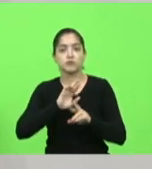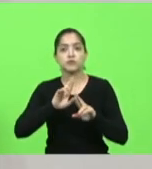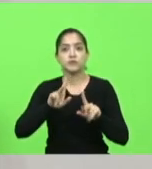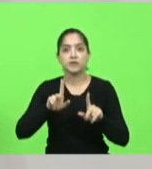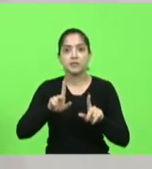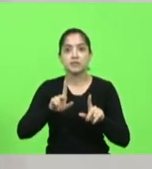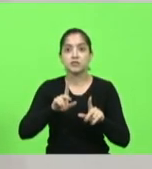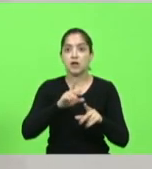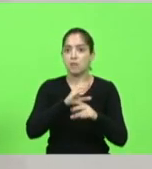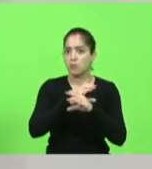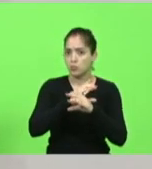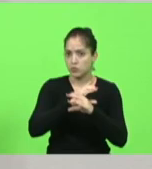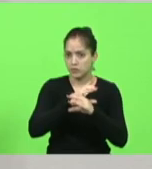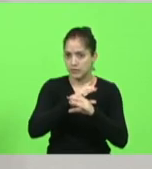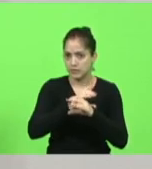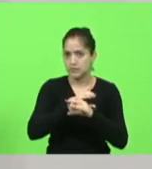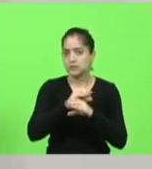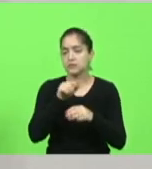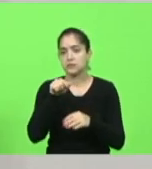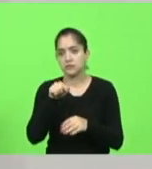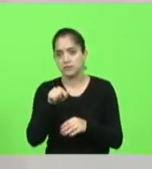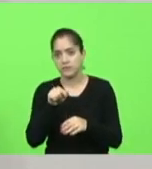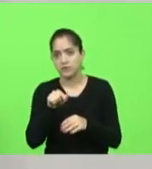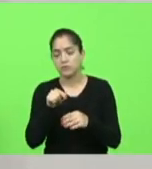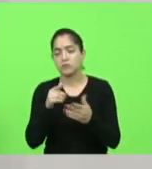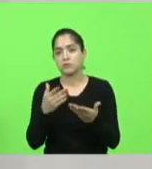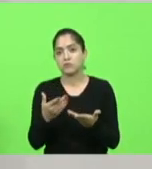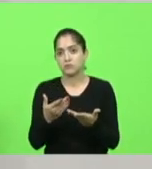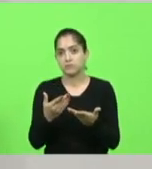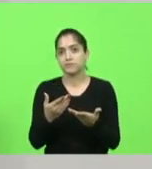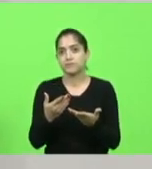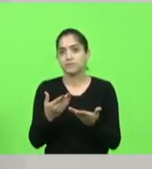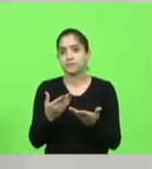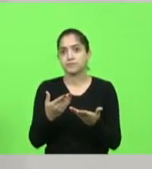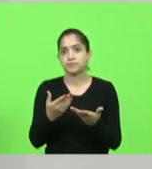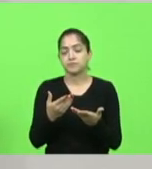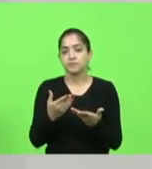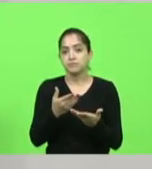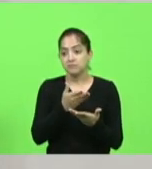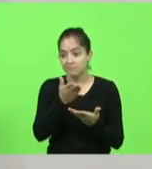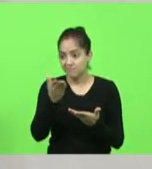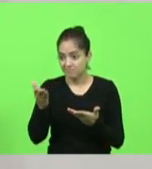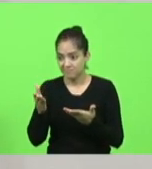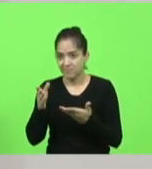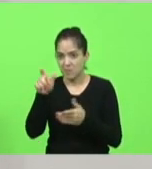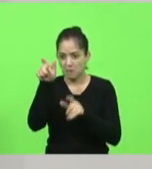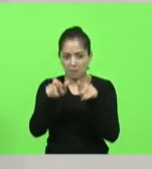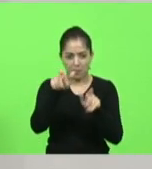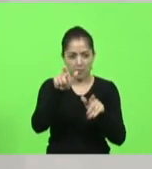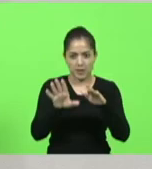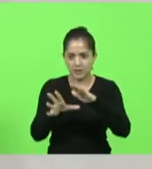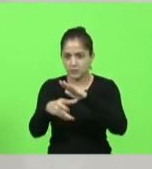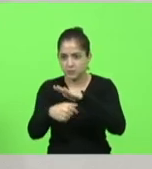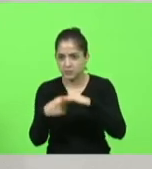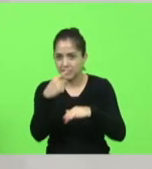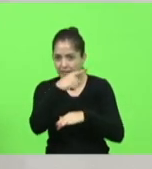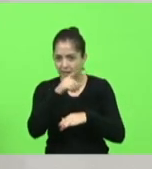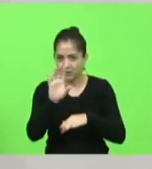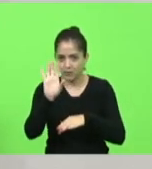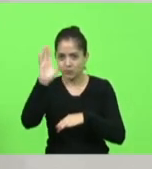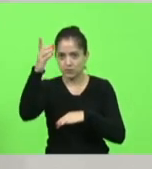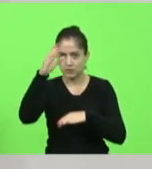civil, deputado Berlanda, deputado Alba, nenhum daqueles assaltantes do banco de Criciúma